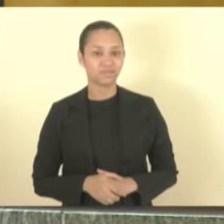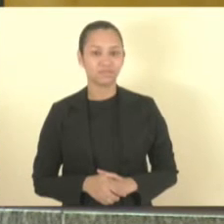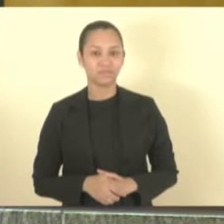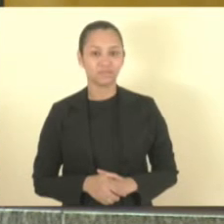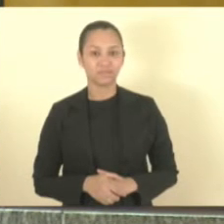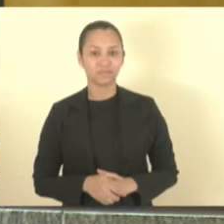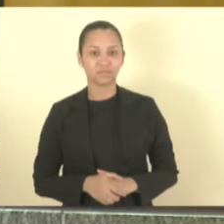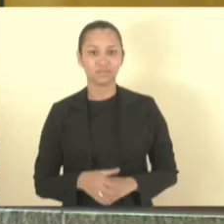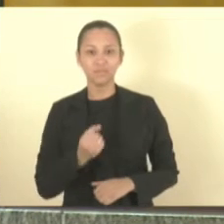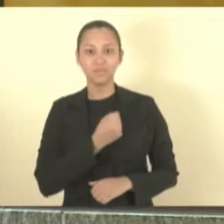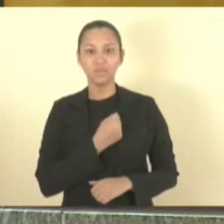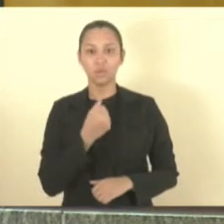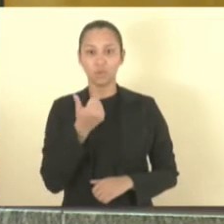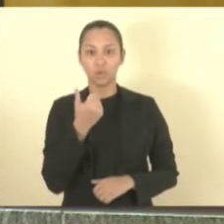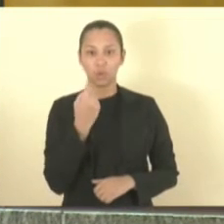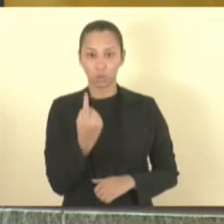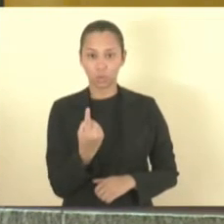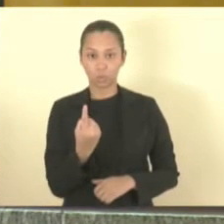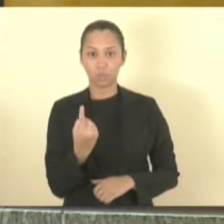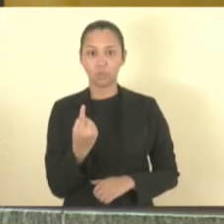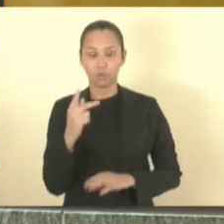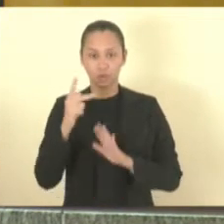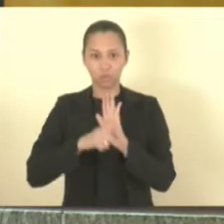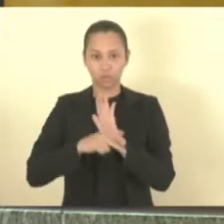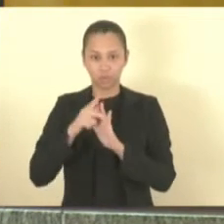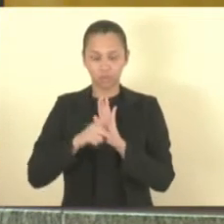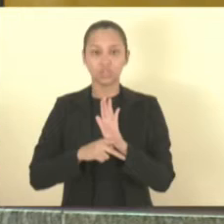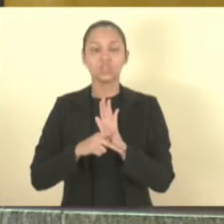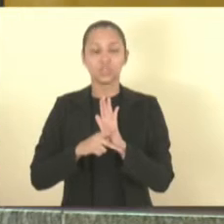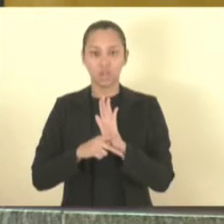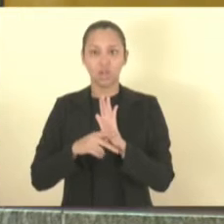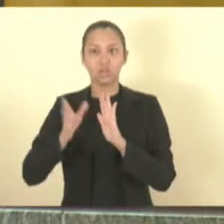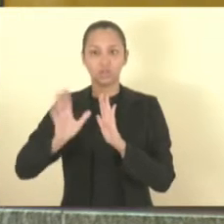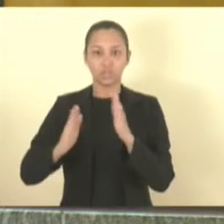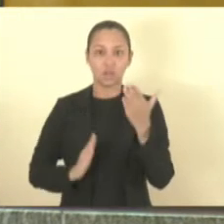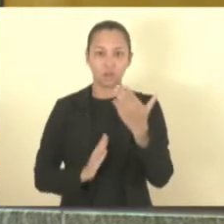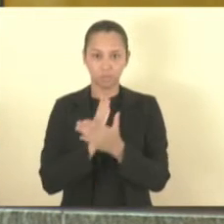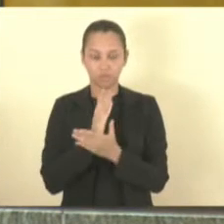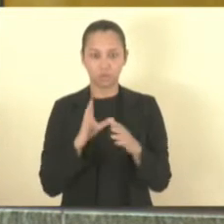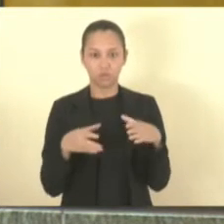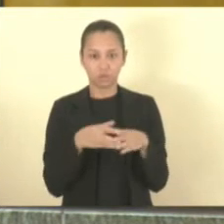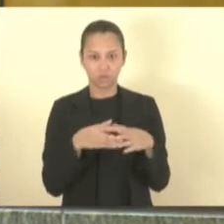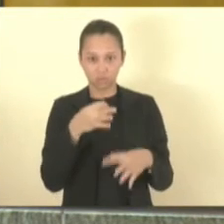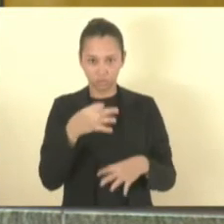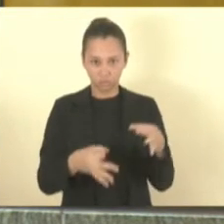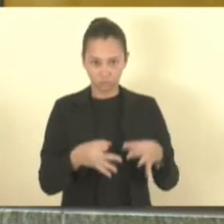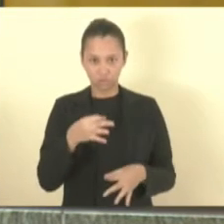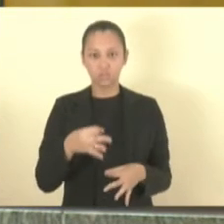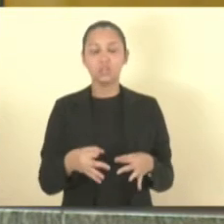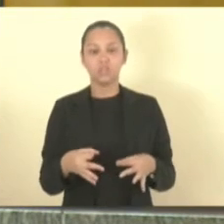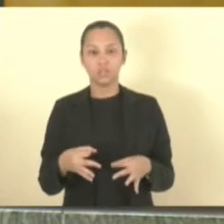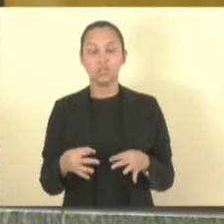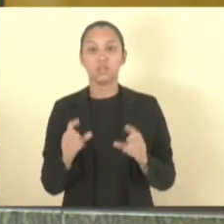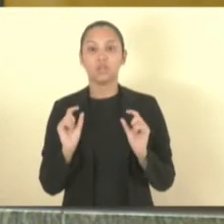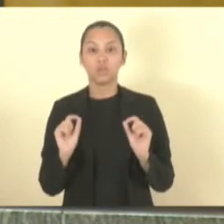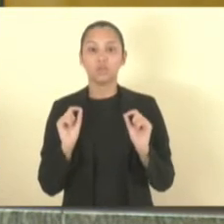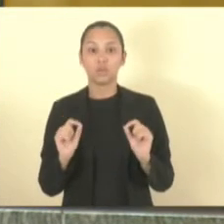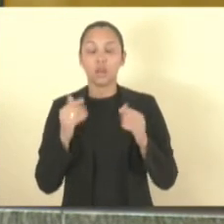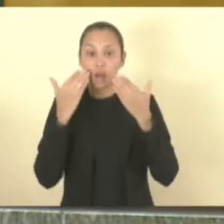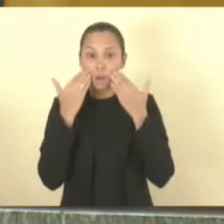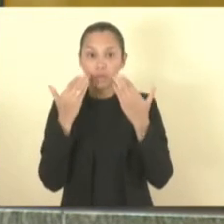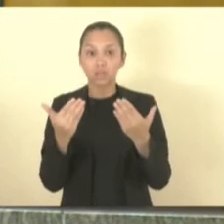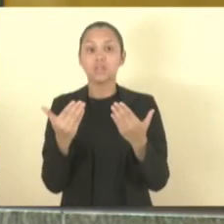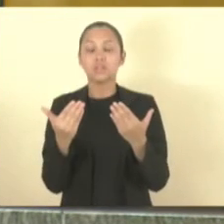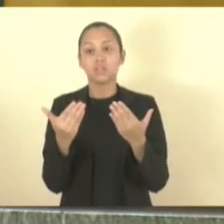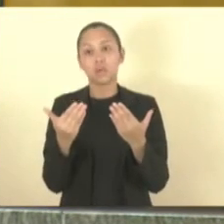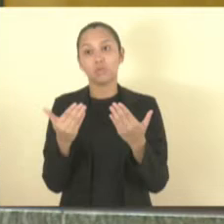O item 1 é um projeto terminativo, já aprovado pela Comissão de Justiça, para apresentação de